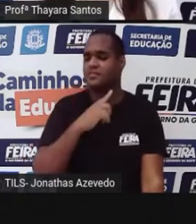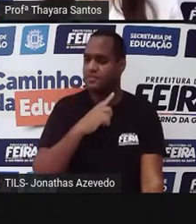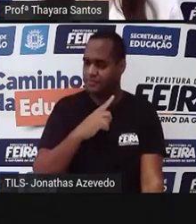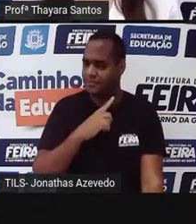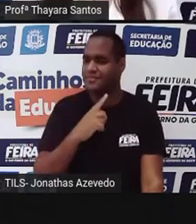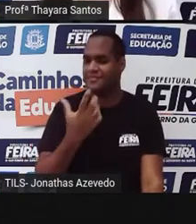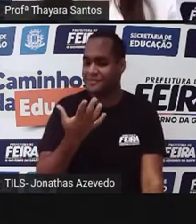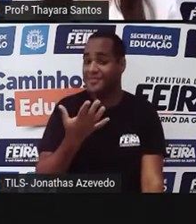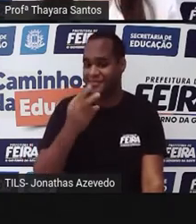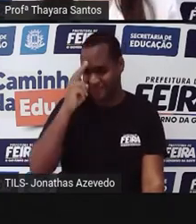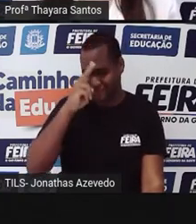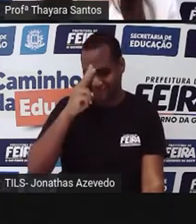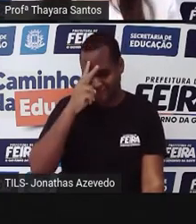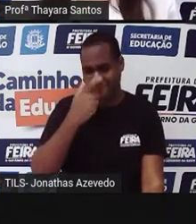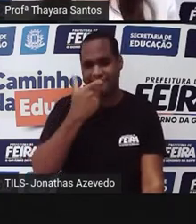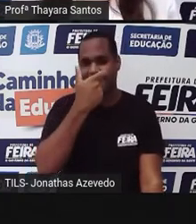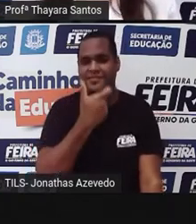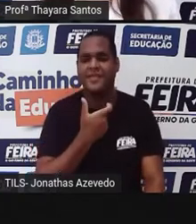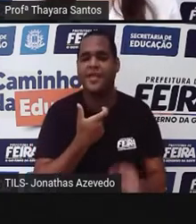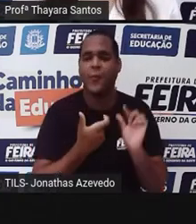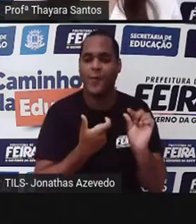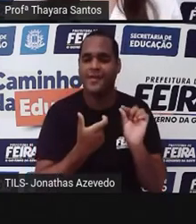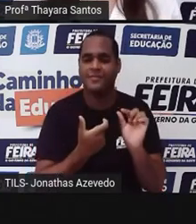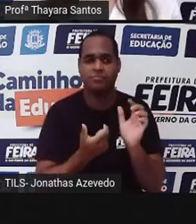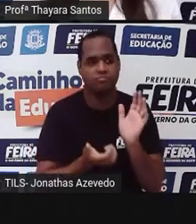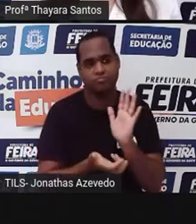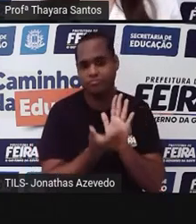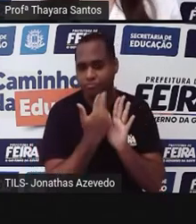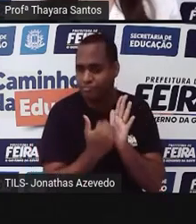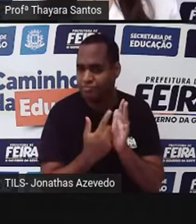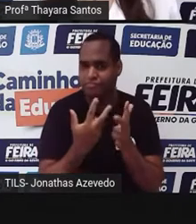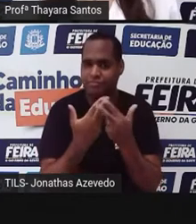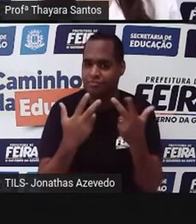verdade, as características dos animais de uma forma geral.